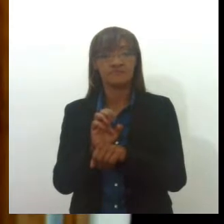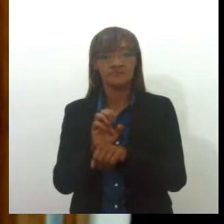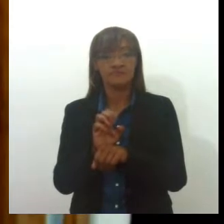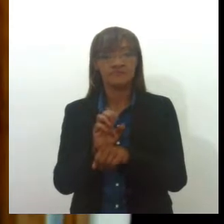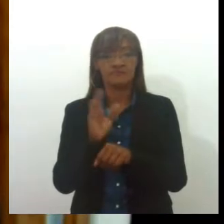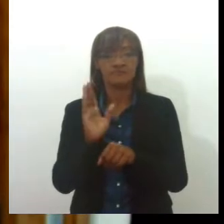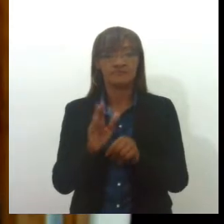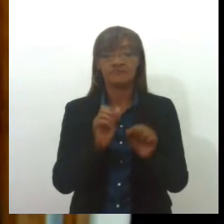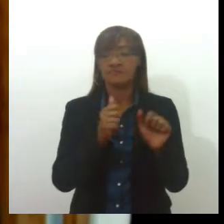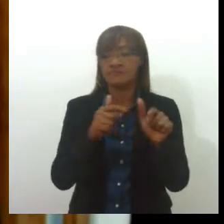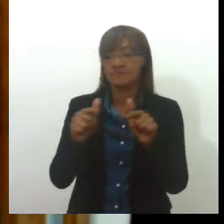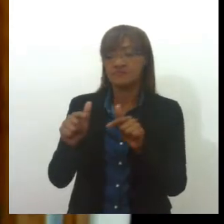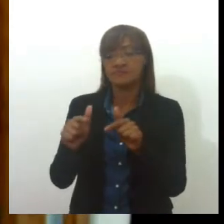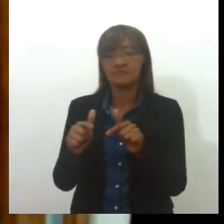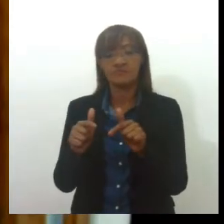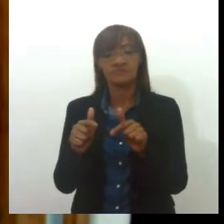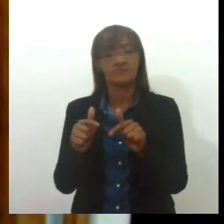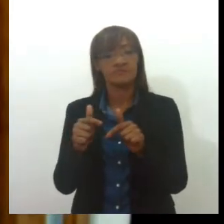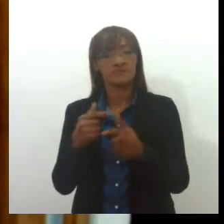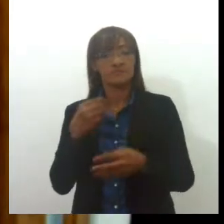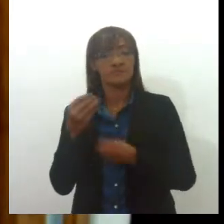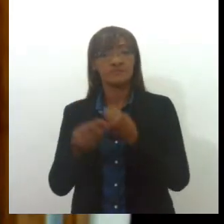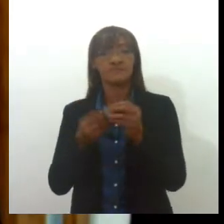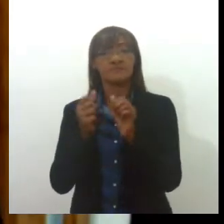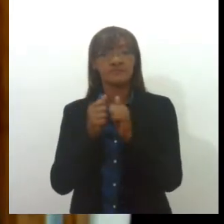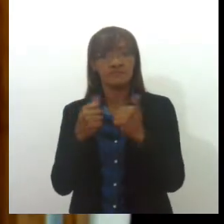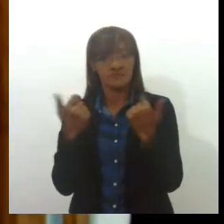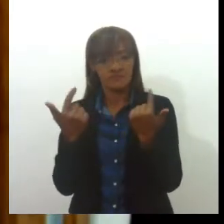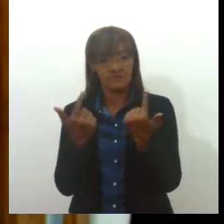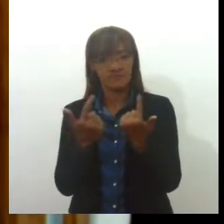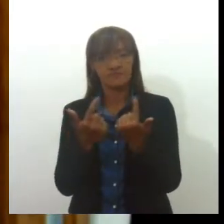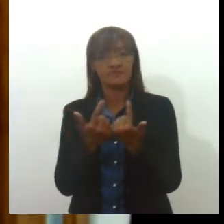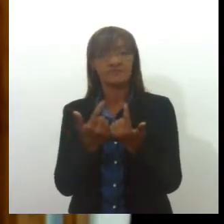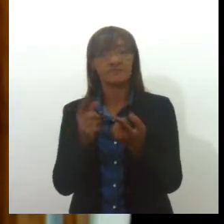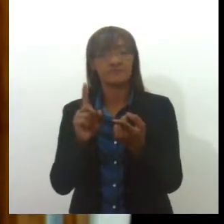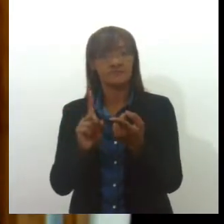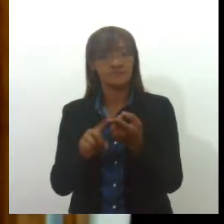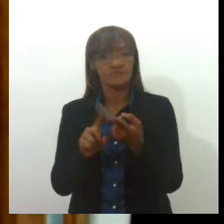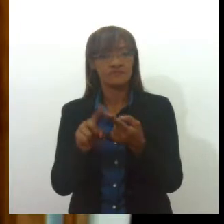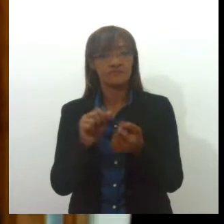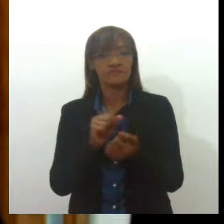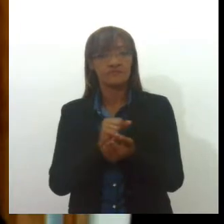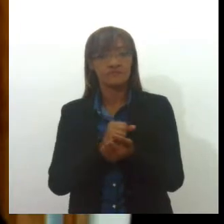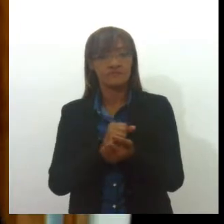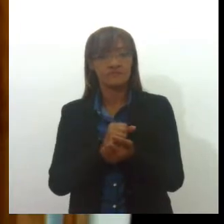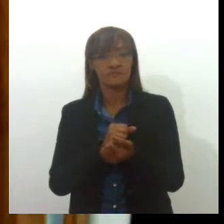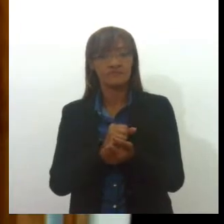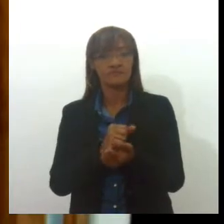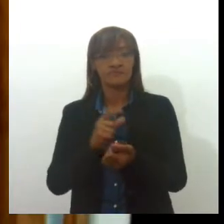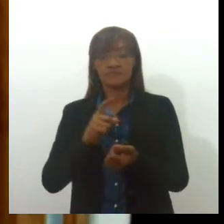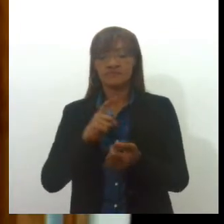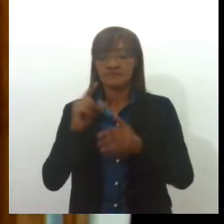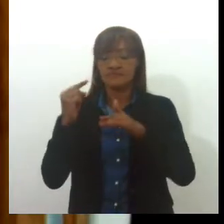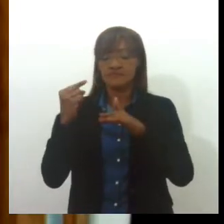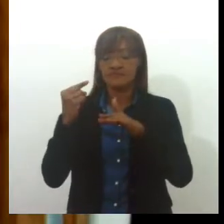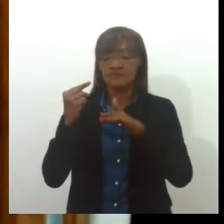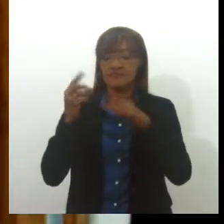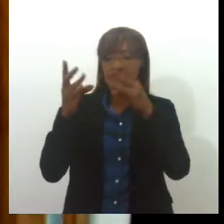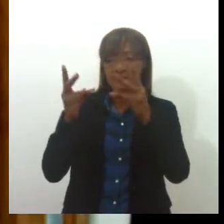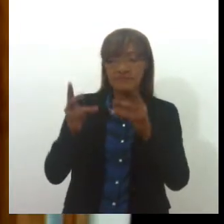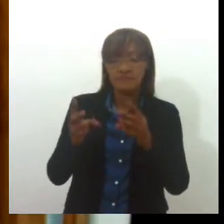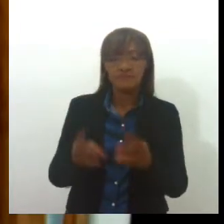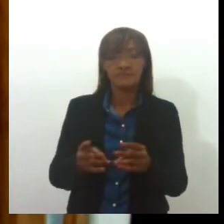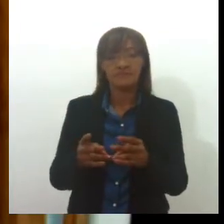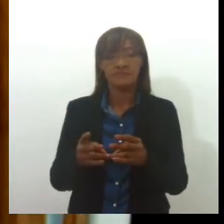sentido primordial, a Assembleia Legislativa de Sergipe atuando no sentido de efetivamente aprofundar a defesa do consumidor.